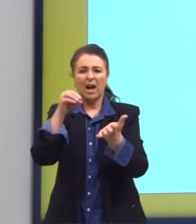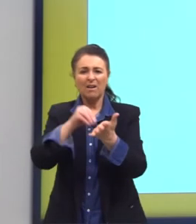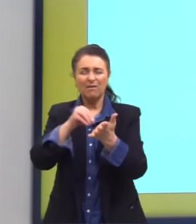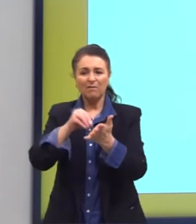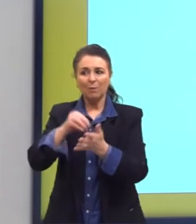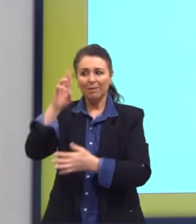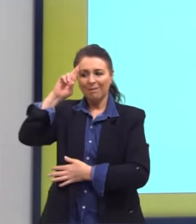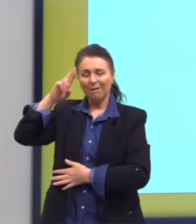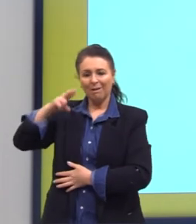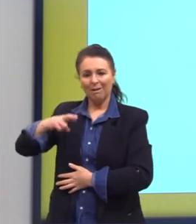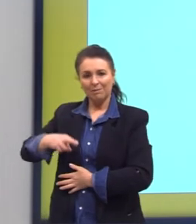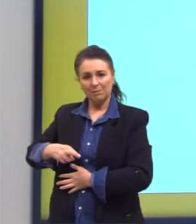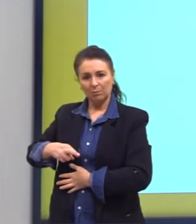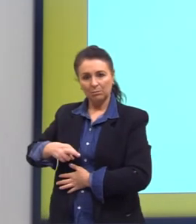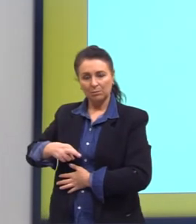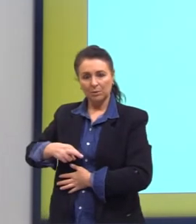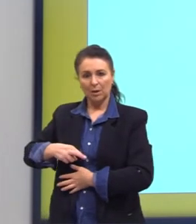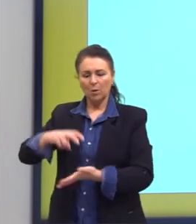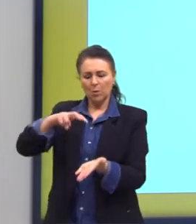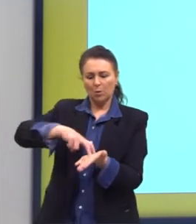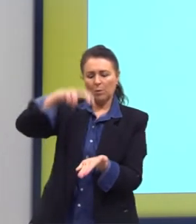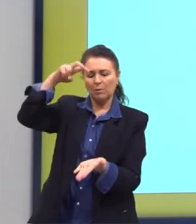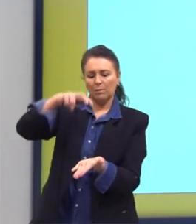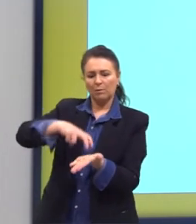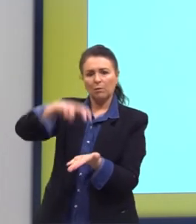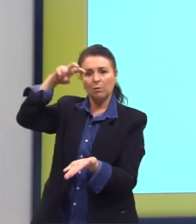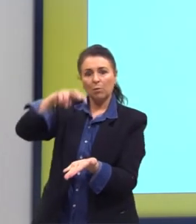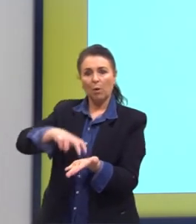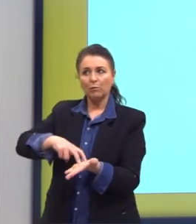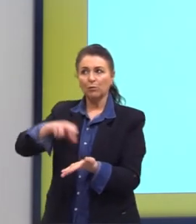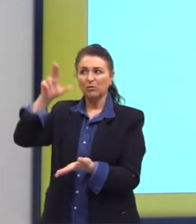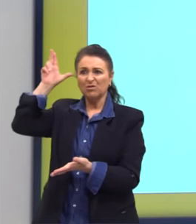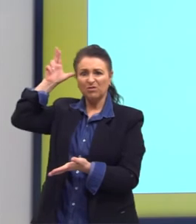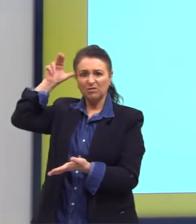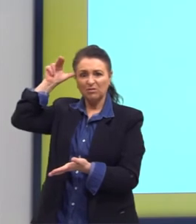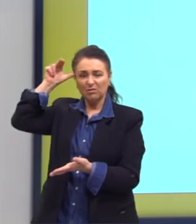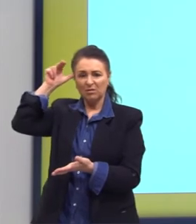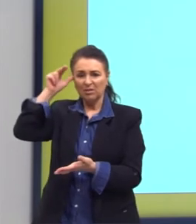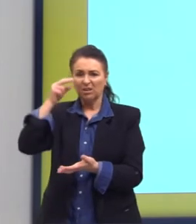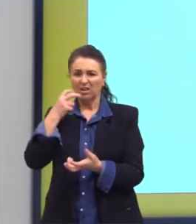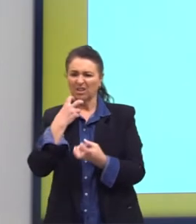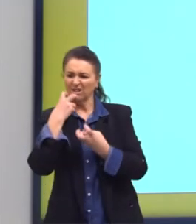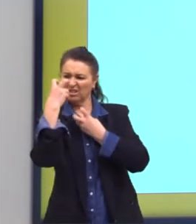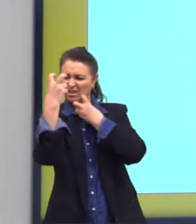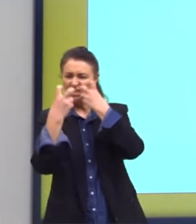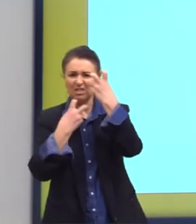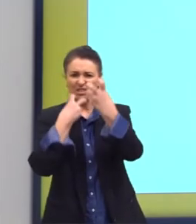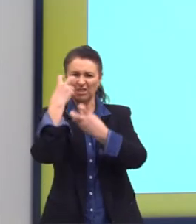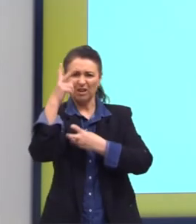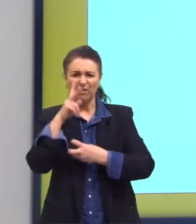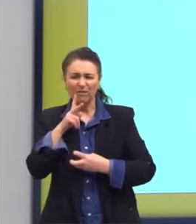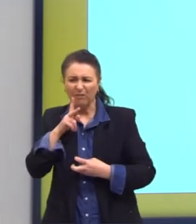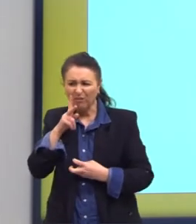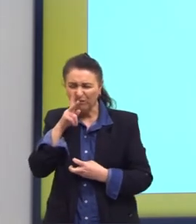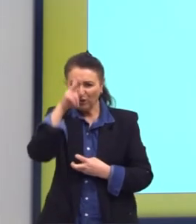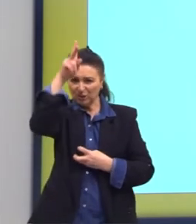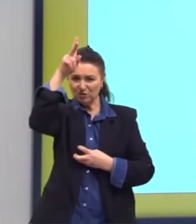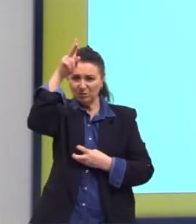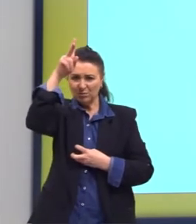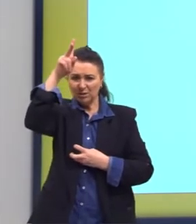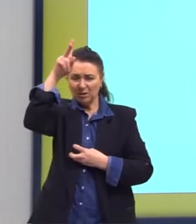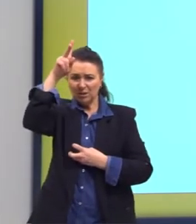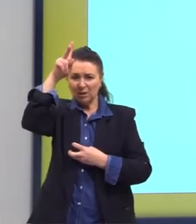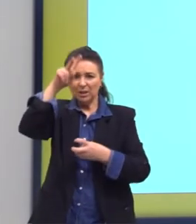feroz. Corcovos de égua, bufando e relinchando, as pessoas agindo como se